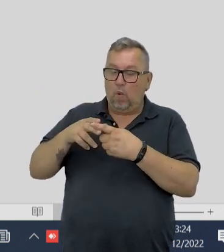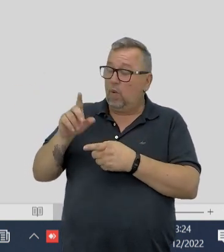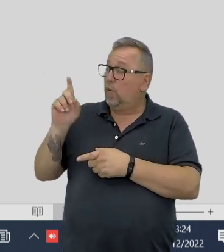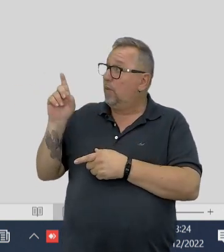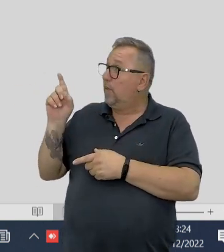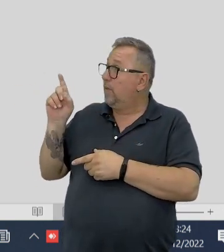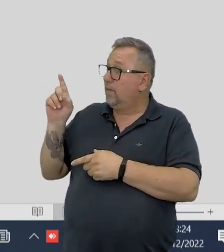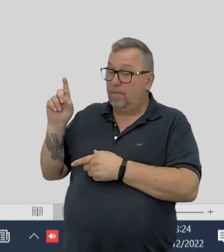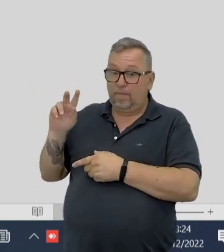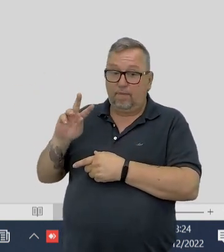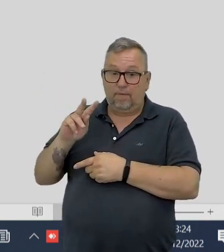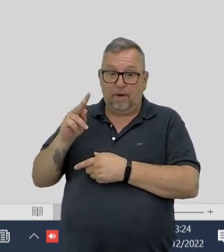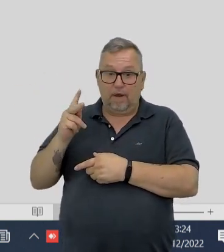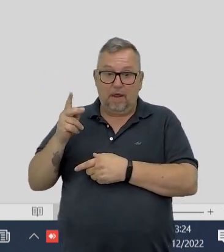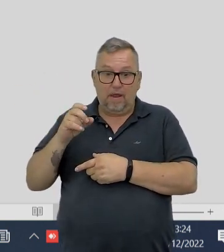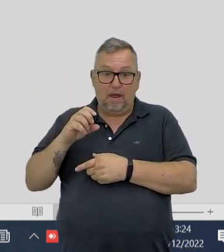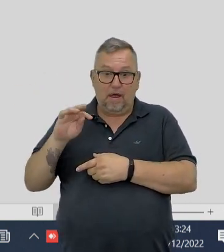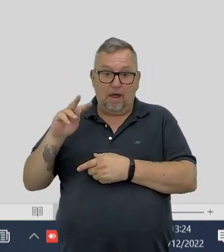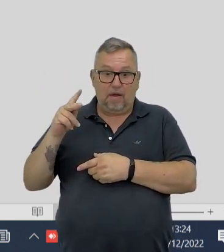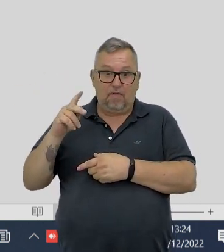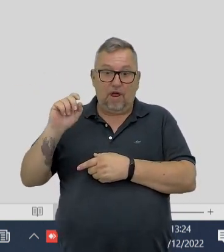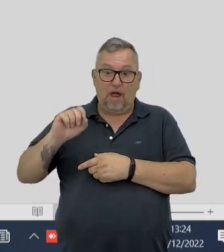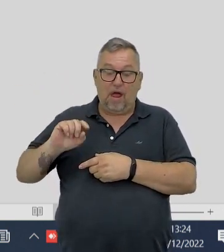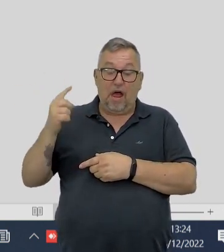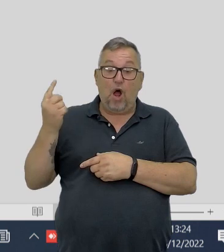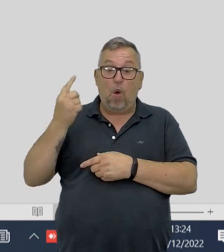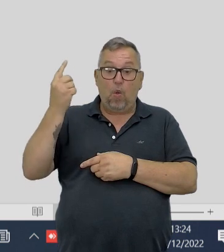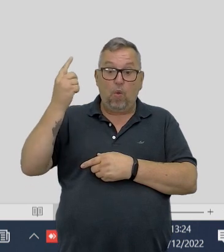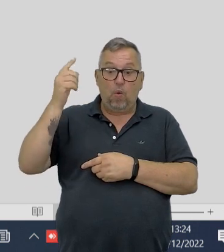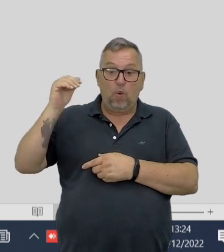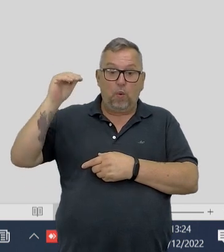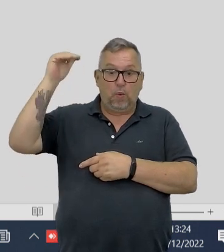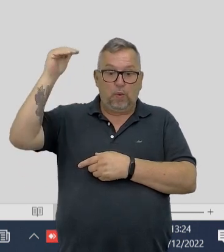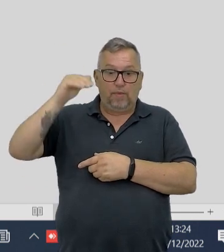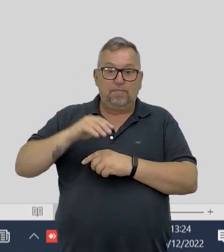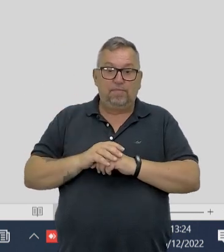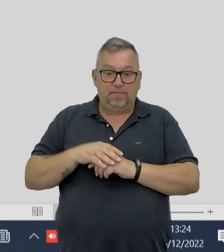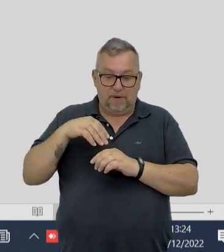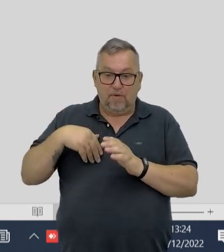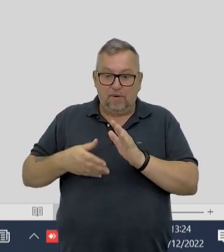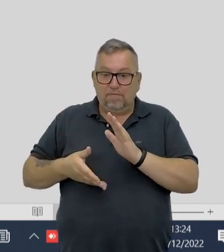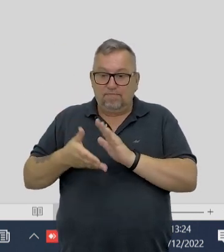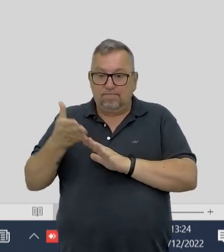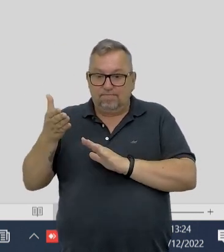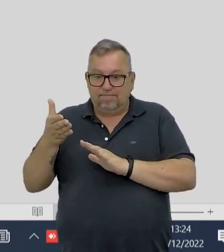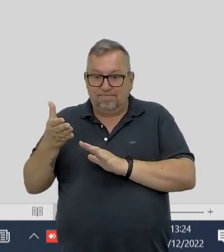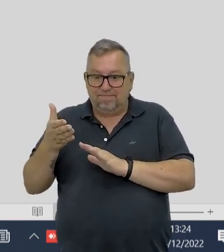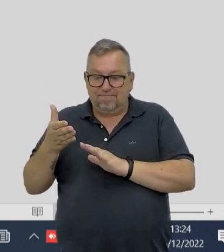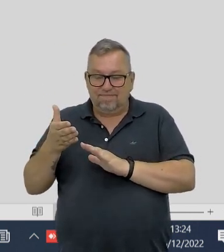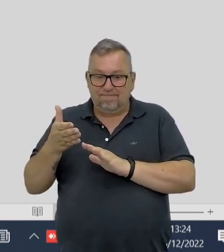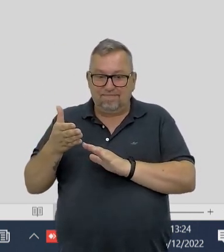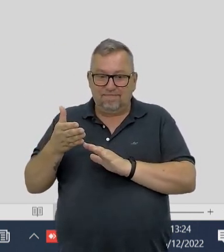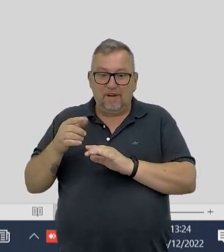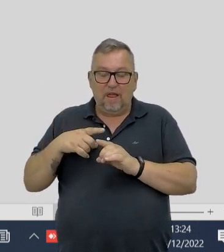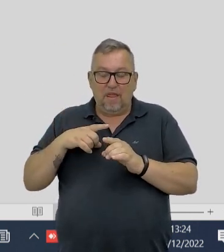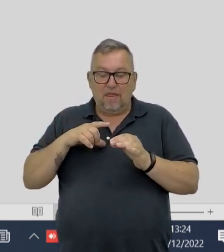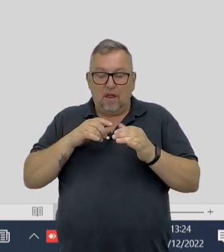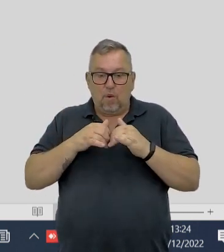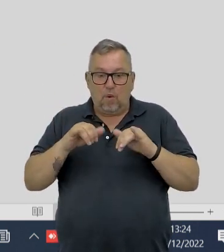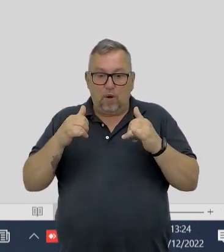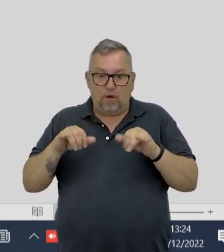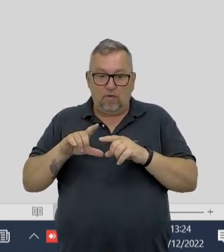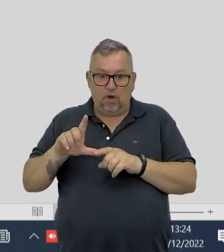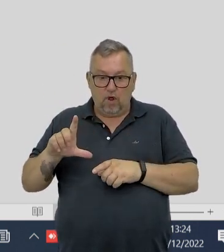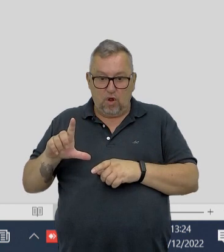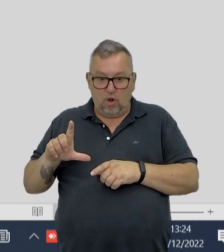height, hike. Ou seja, alto, quer dizer, está passando corrente quando está escrito hike. Quando está escrito low, aqui